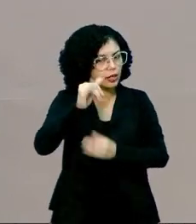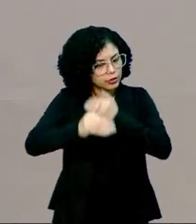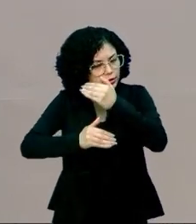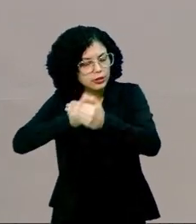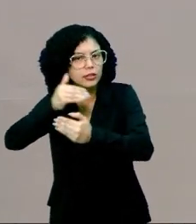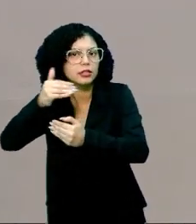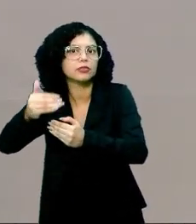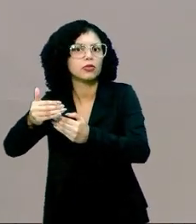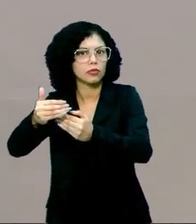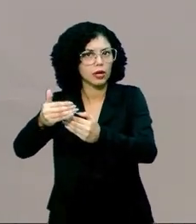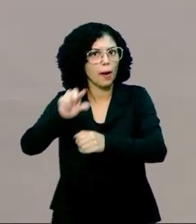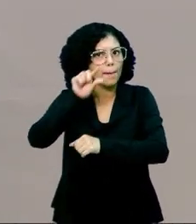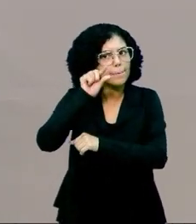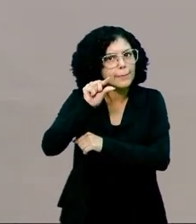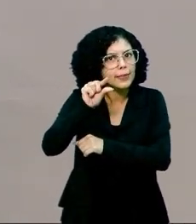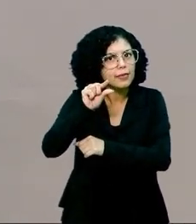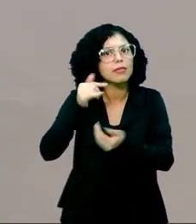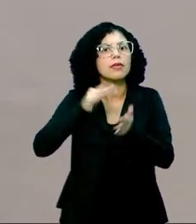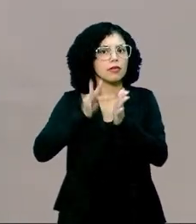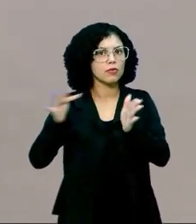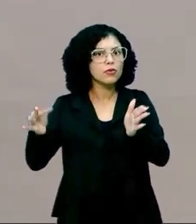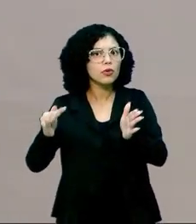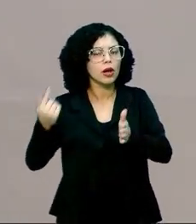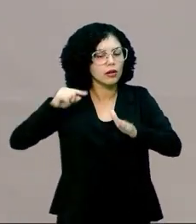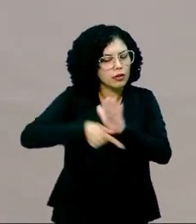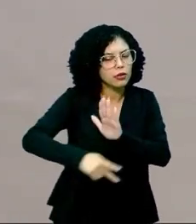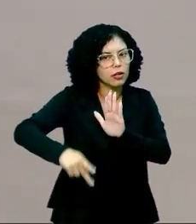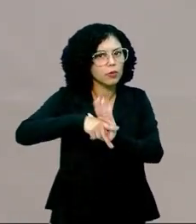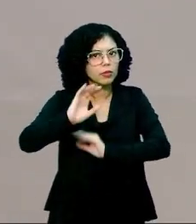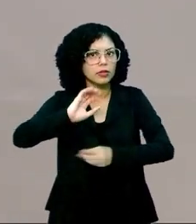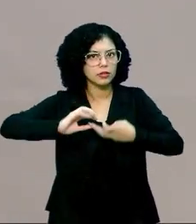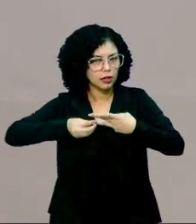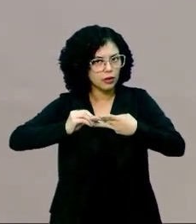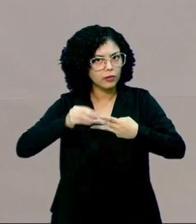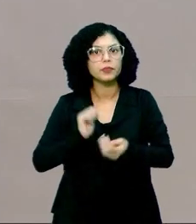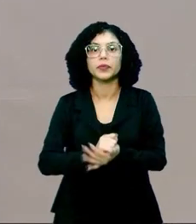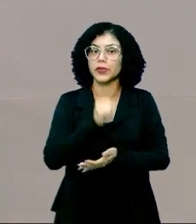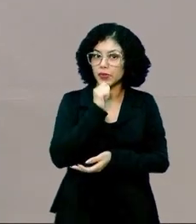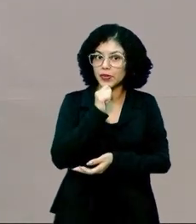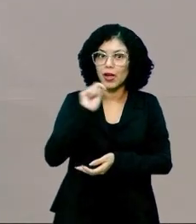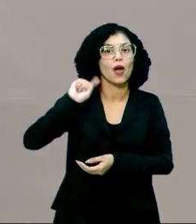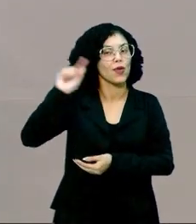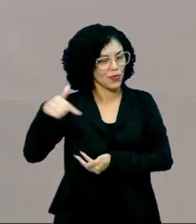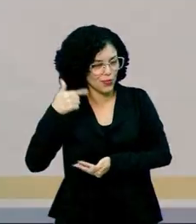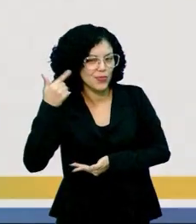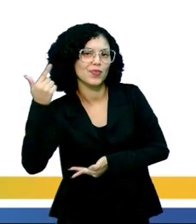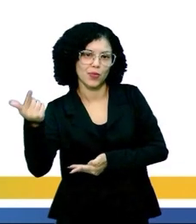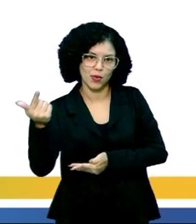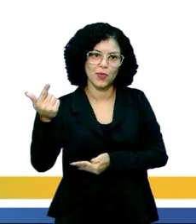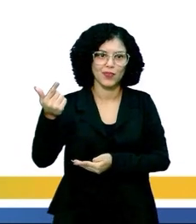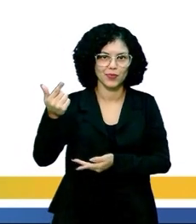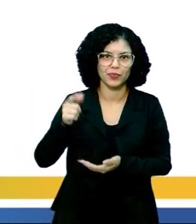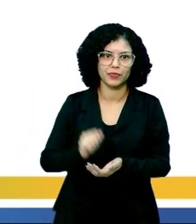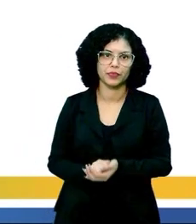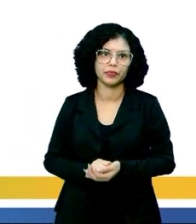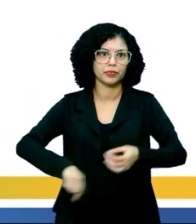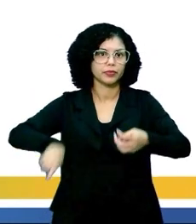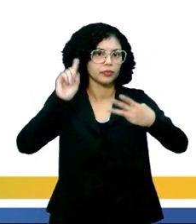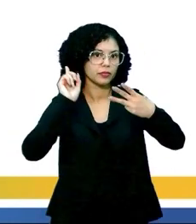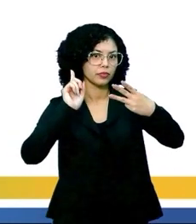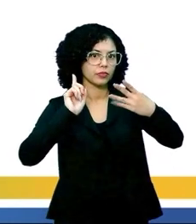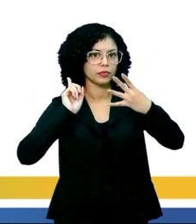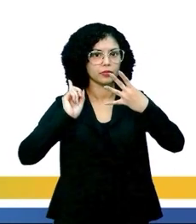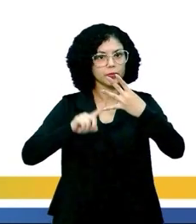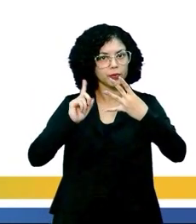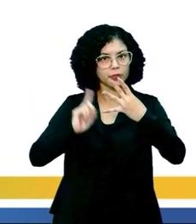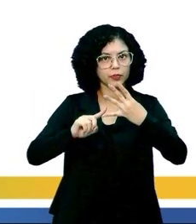desempenhar pequenas funções dentro da célula. Que, aliás, é o nosso próximo nível celular. Temos